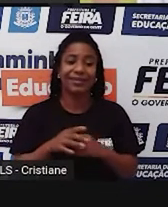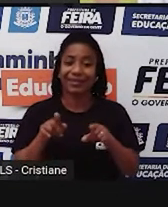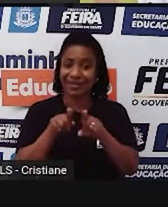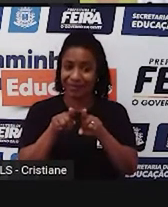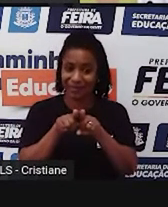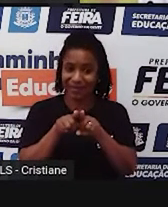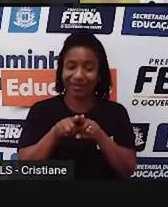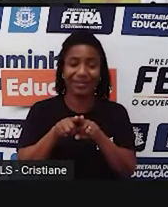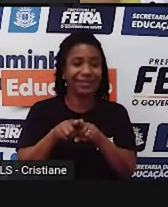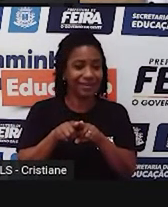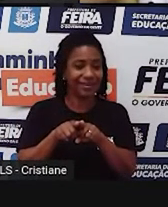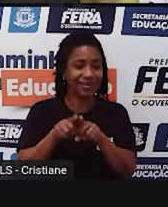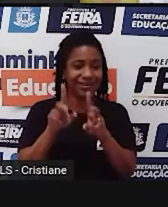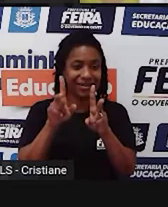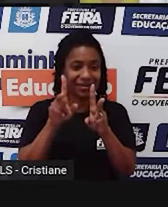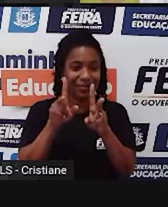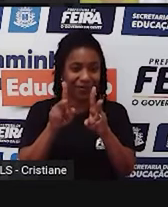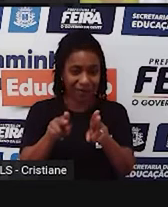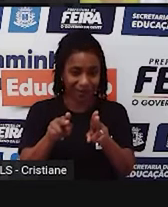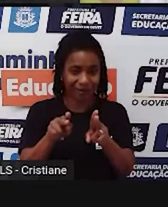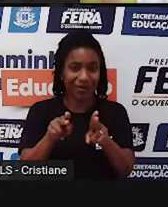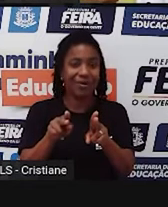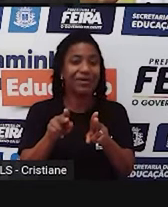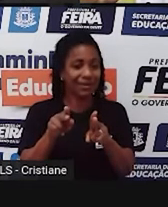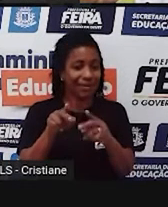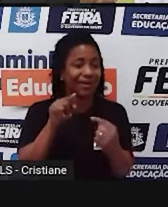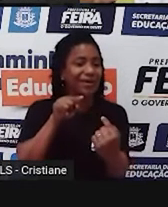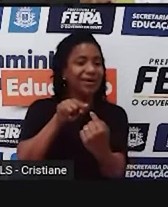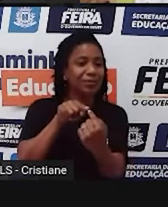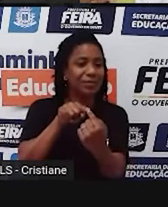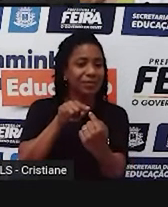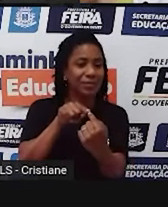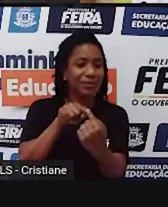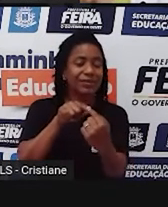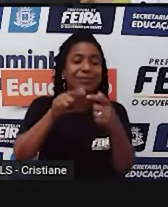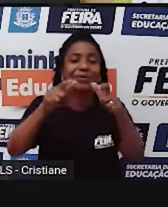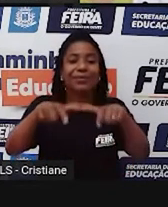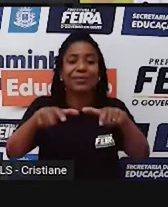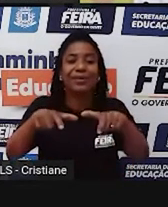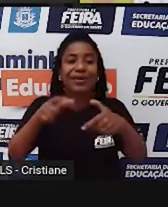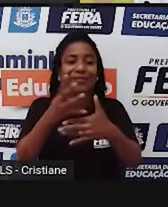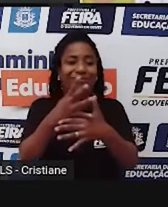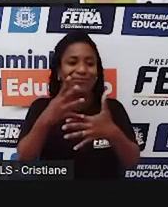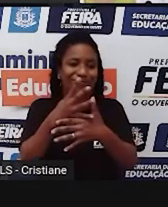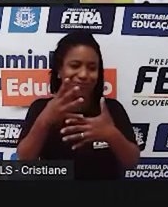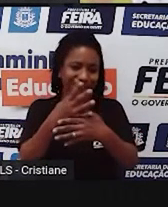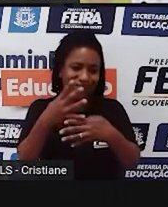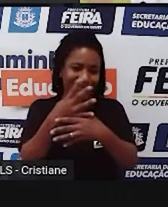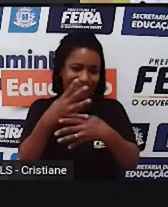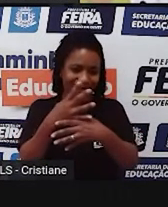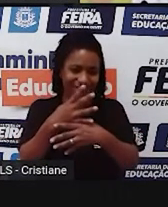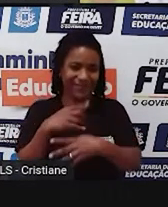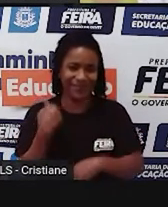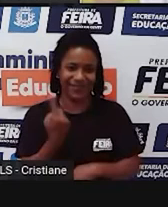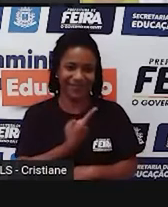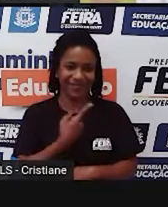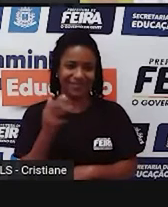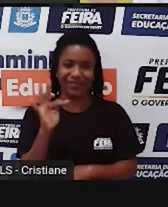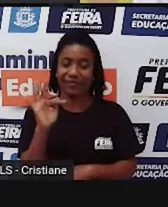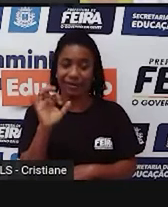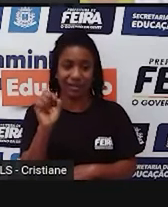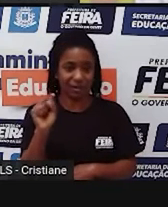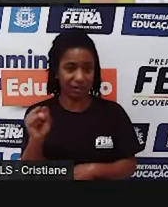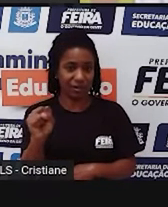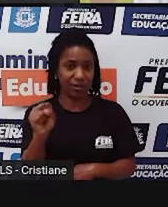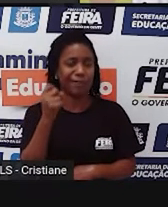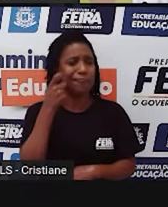passada, mas, da tela anterior, mas para a gente prestar atenção um pouco da nossa cidade. Eu peguei três imagens, né, referente à